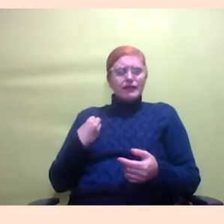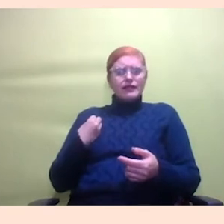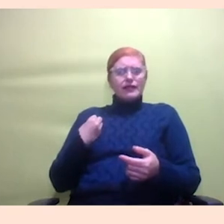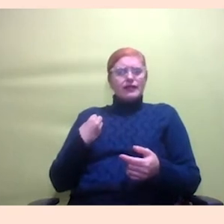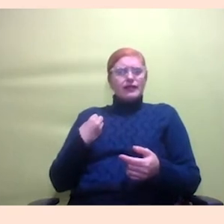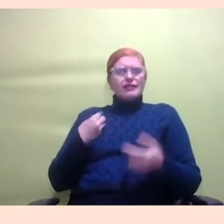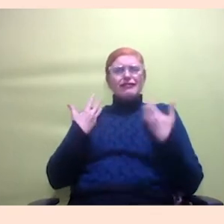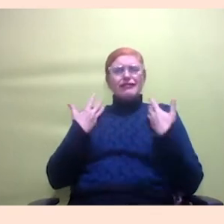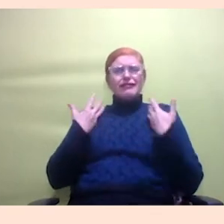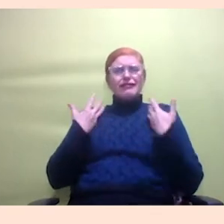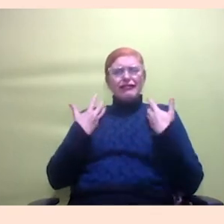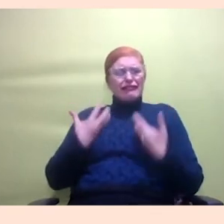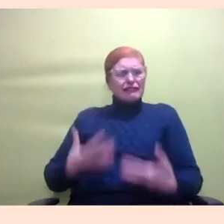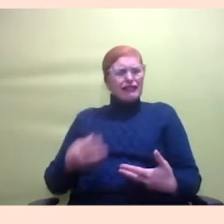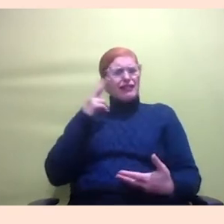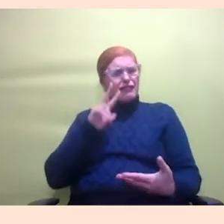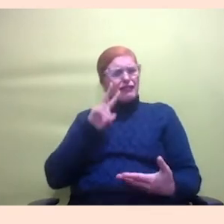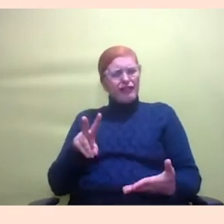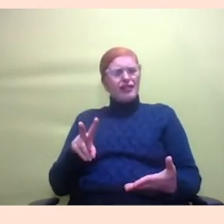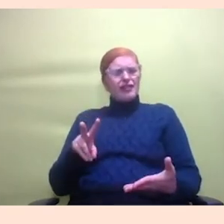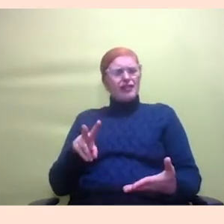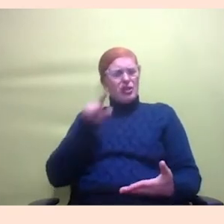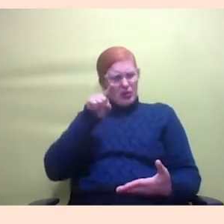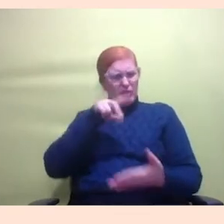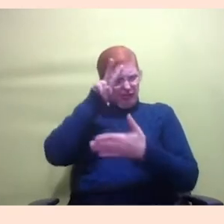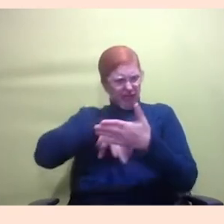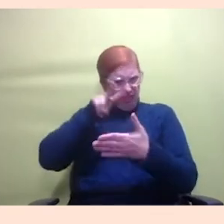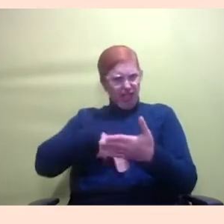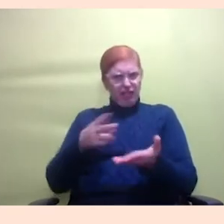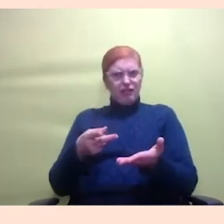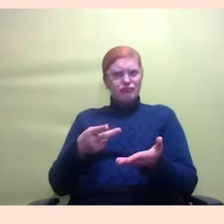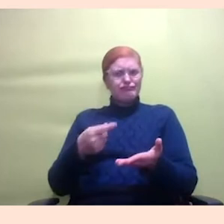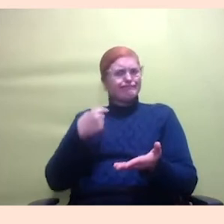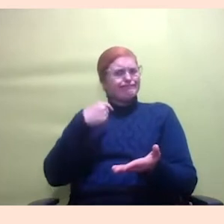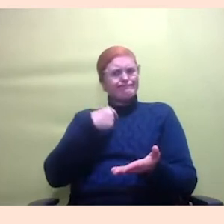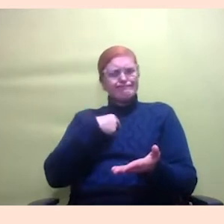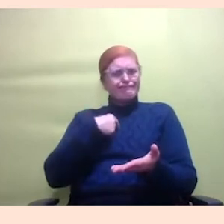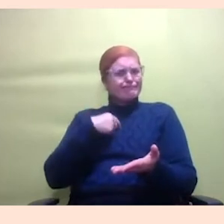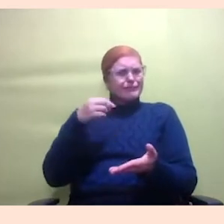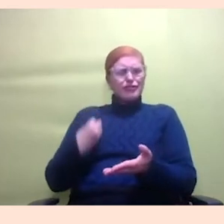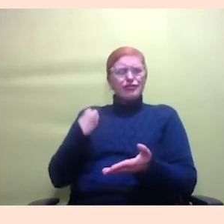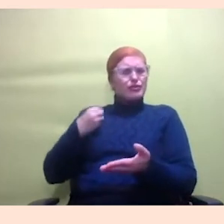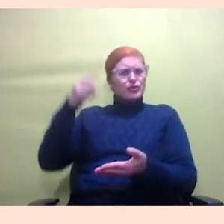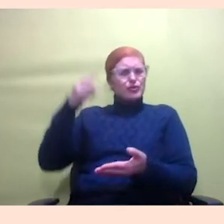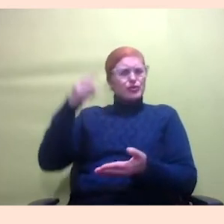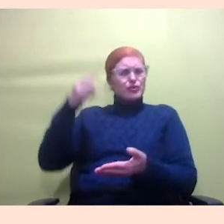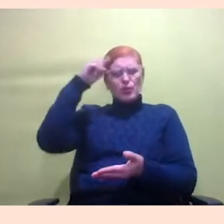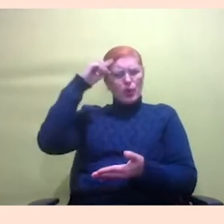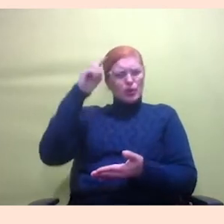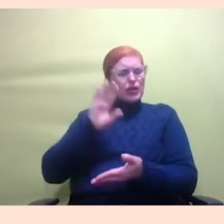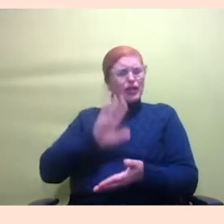muito eu falei ô nego, você leu? eu vivo todo dia você não sabe o é viver não e aí é um processo e aí a ideia da revista a gente